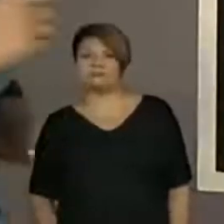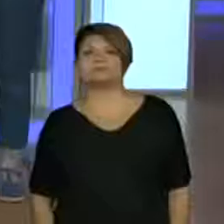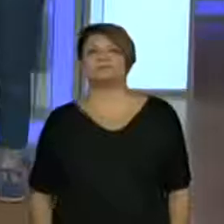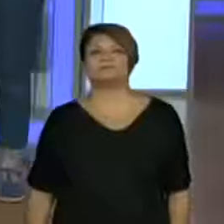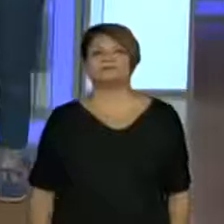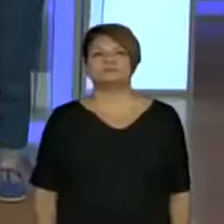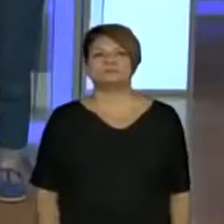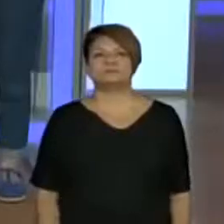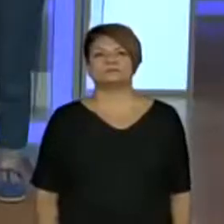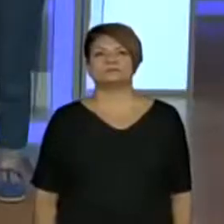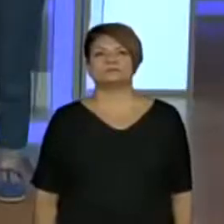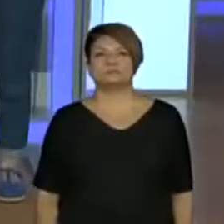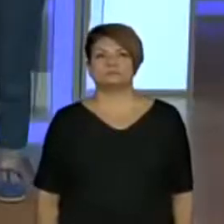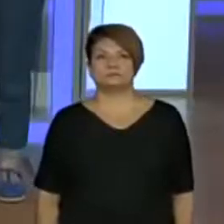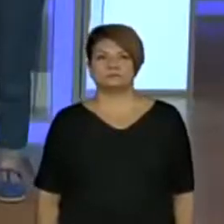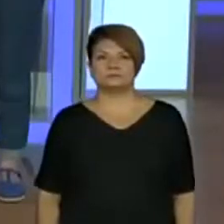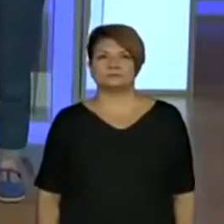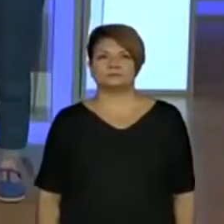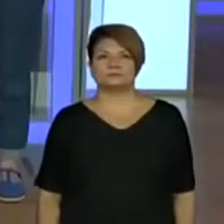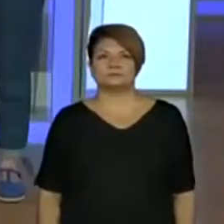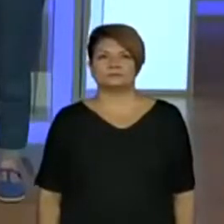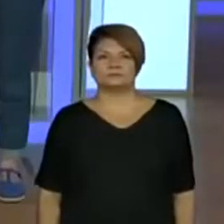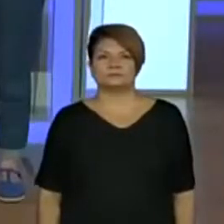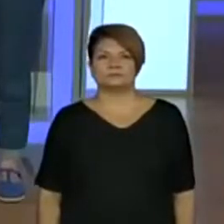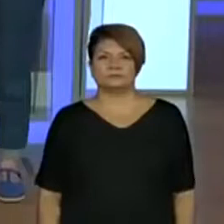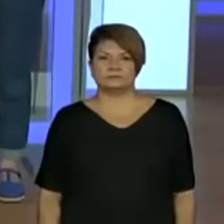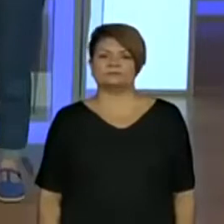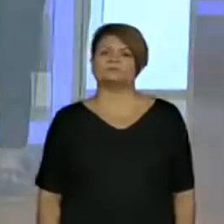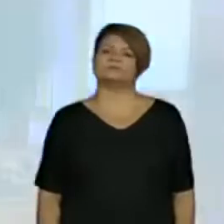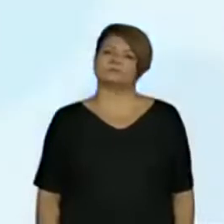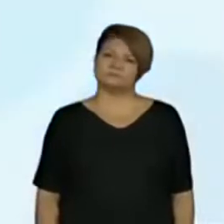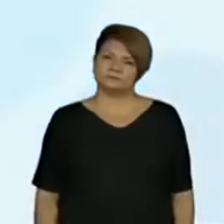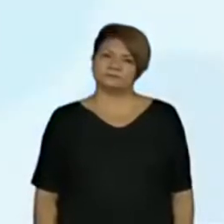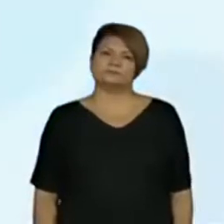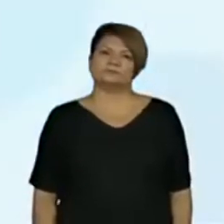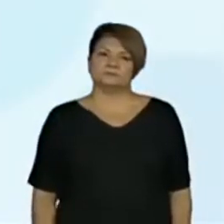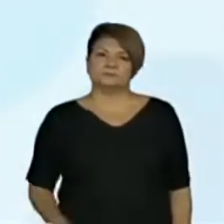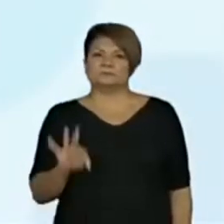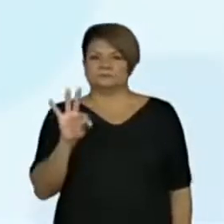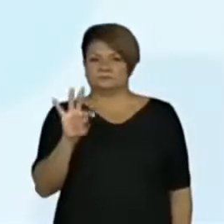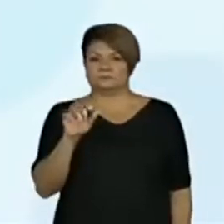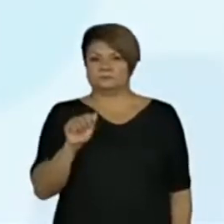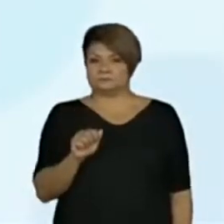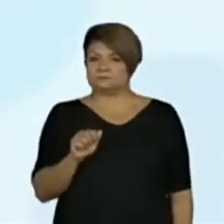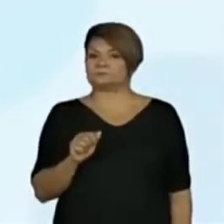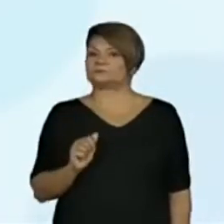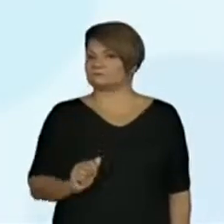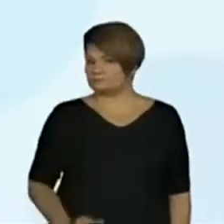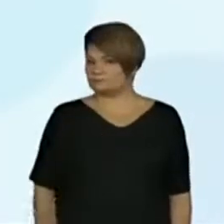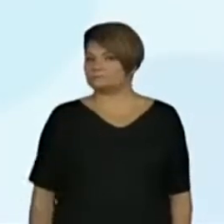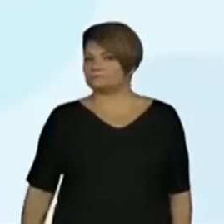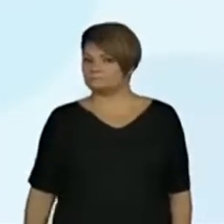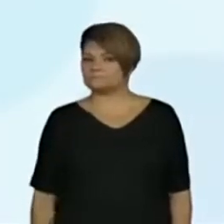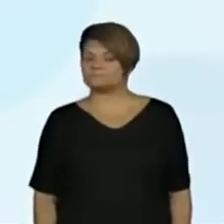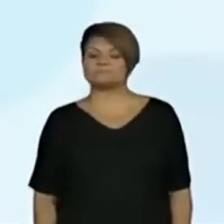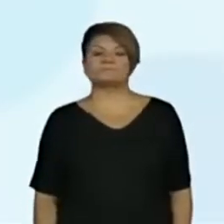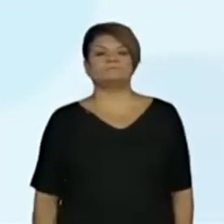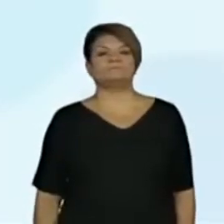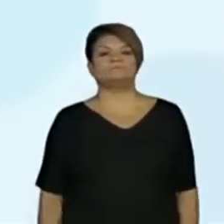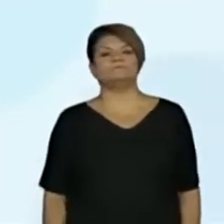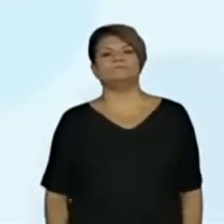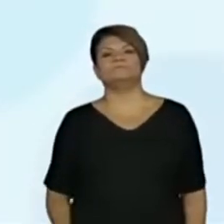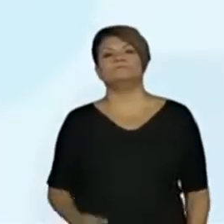Sim, isso é muito importante. Então, posso usar a letra do Tadeu, o T e o A. E vai acontecer também uma